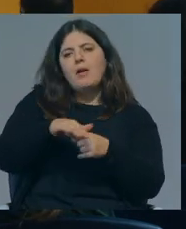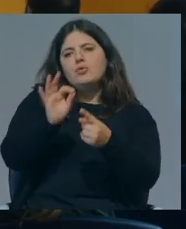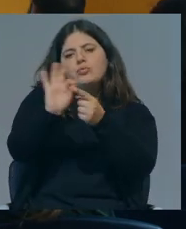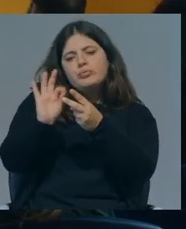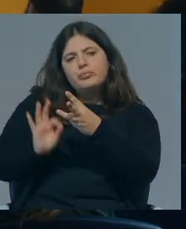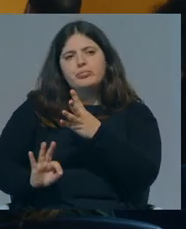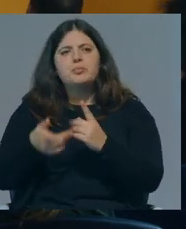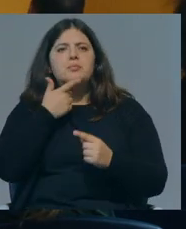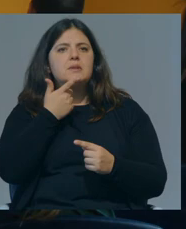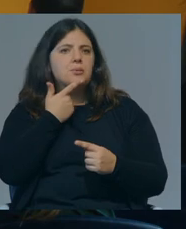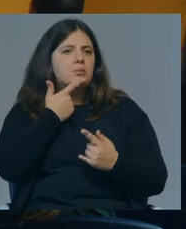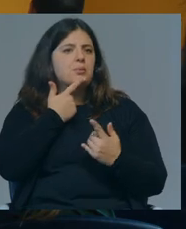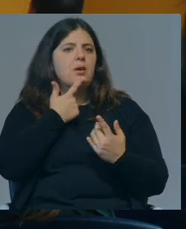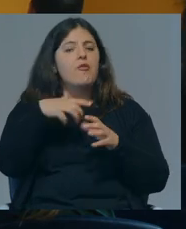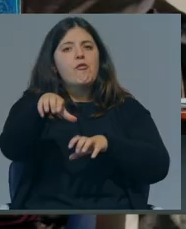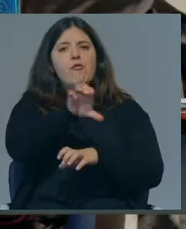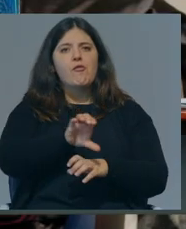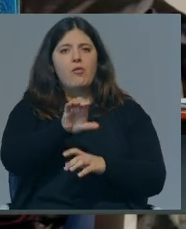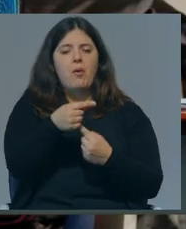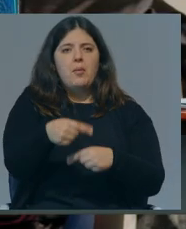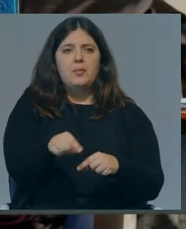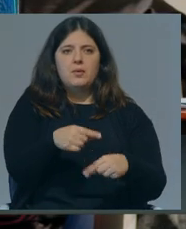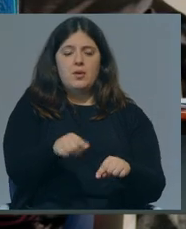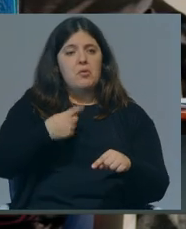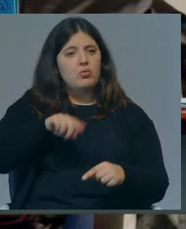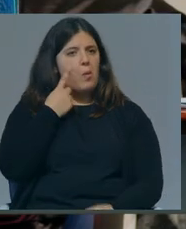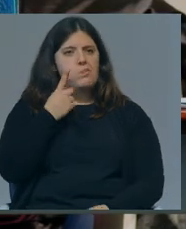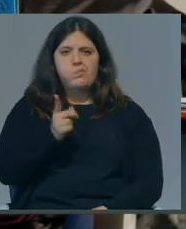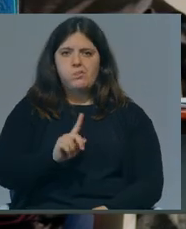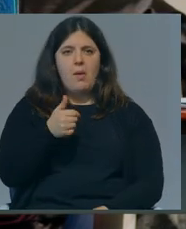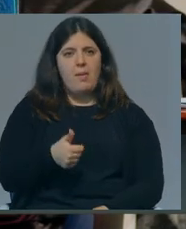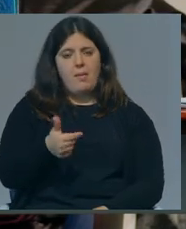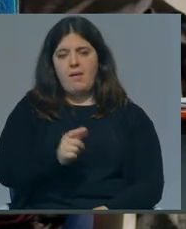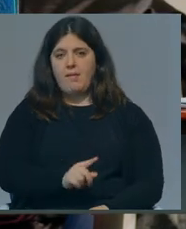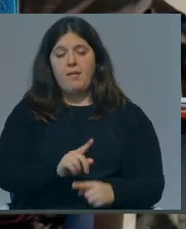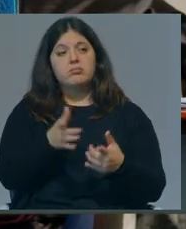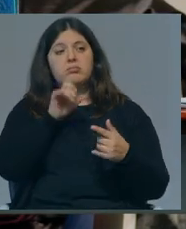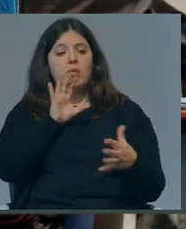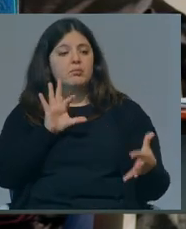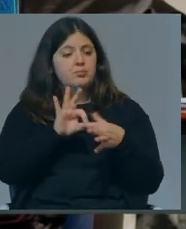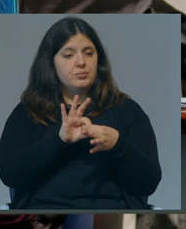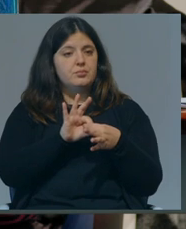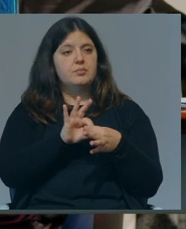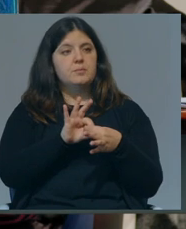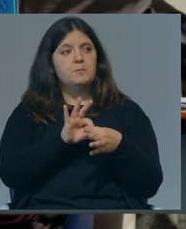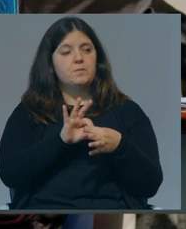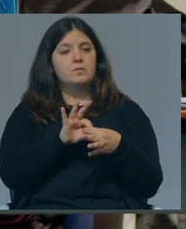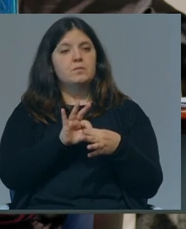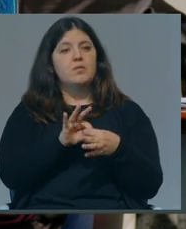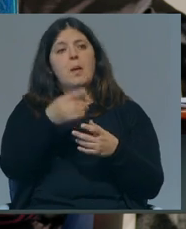e perceber que há mecanismos que nós não conhecemos bem, podem ser ligados a